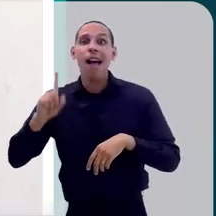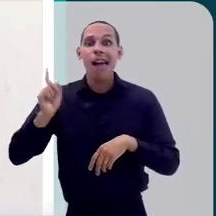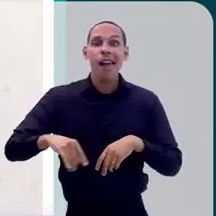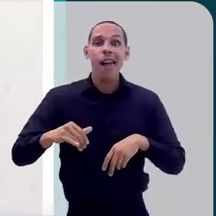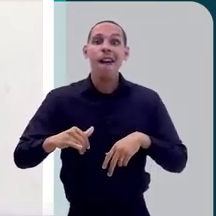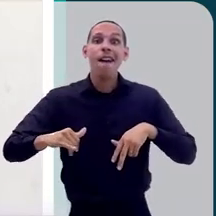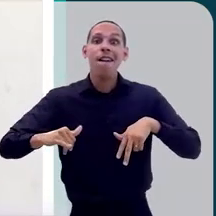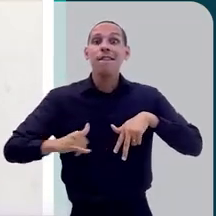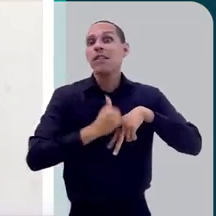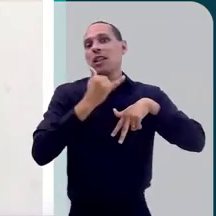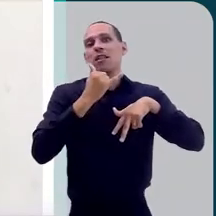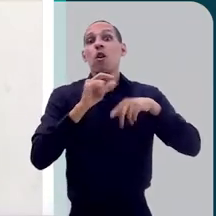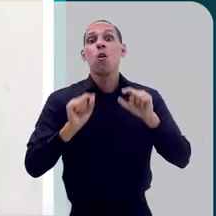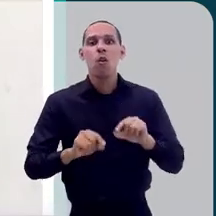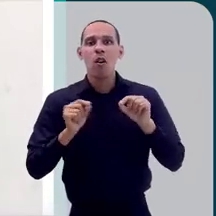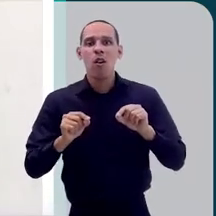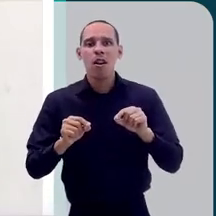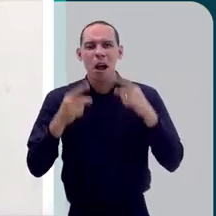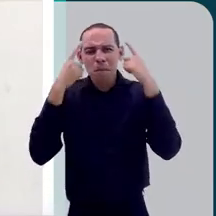terríveis.